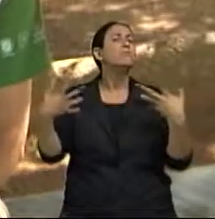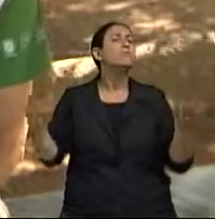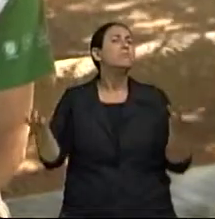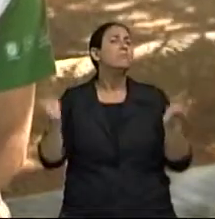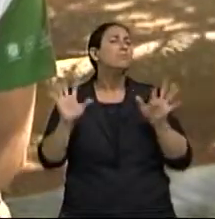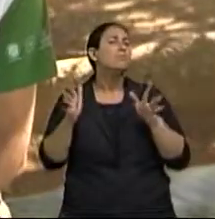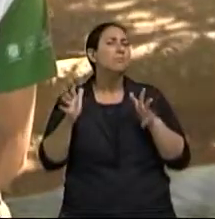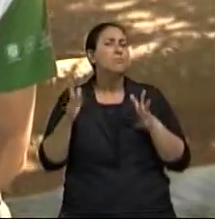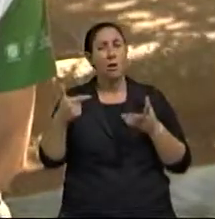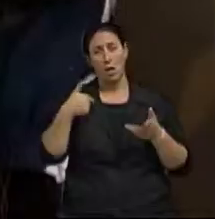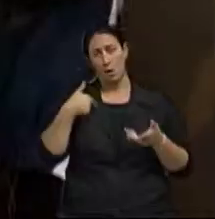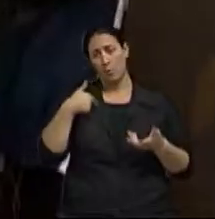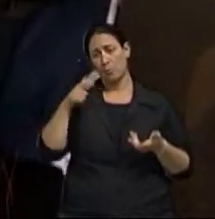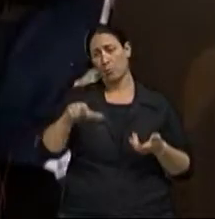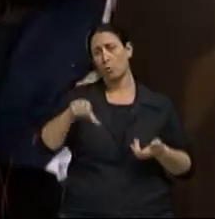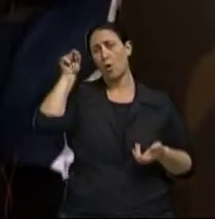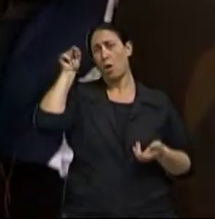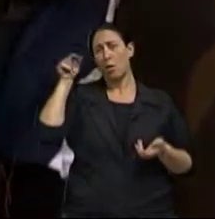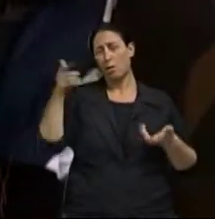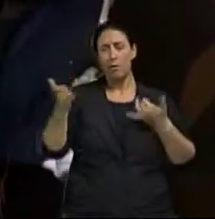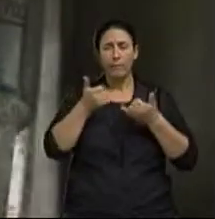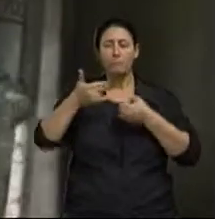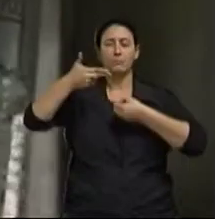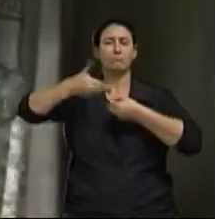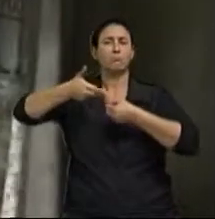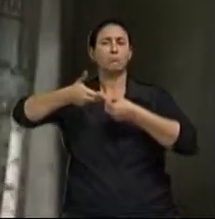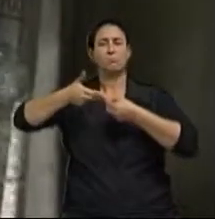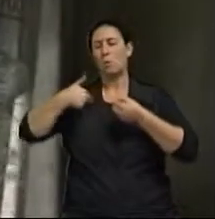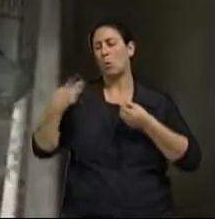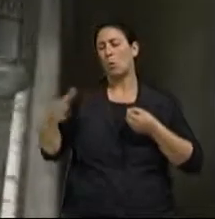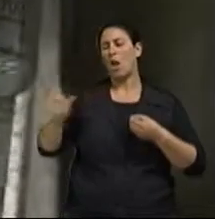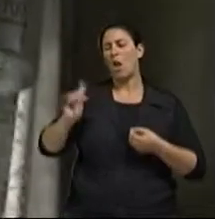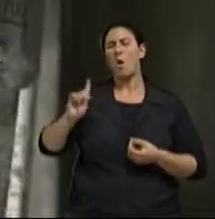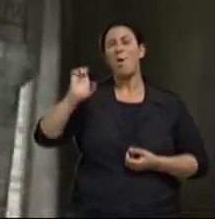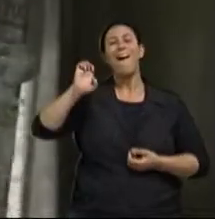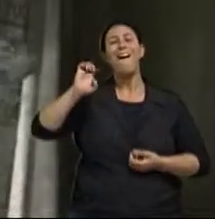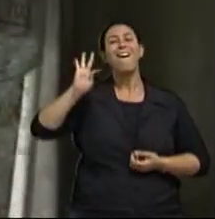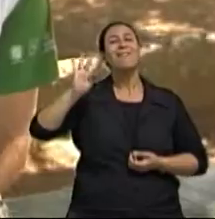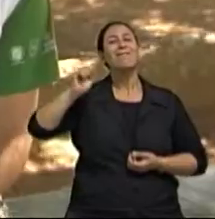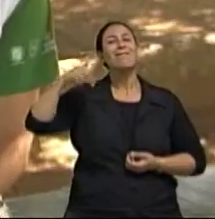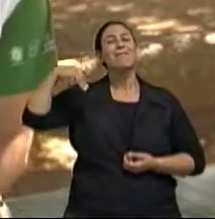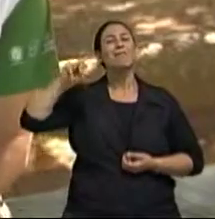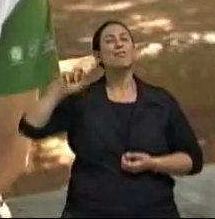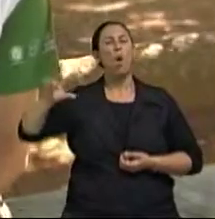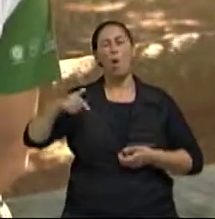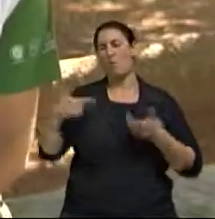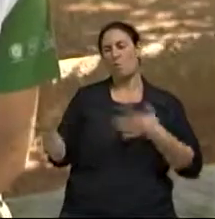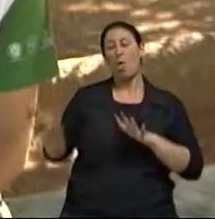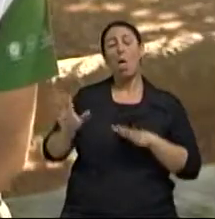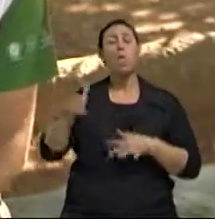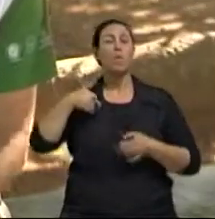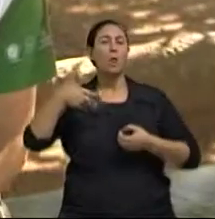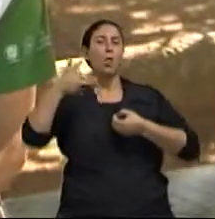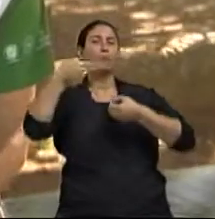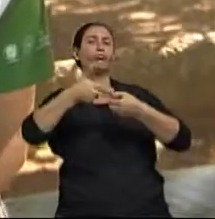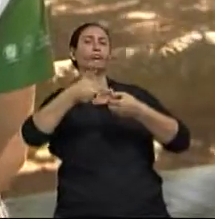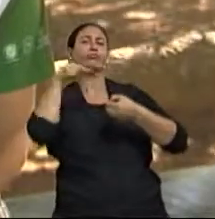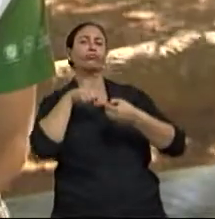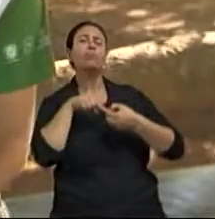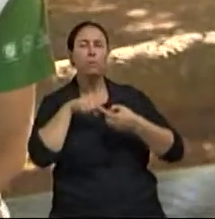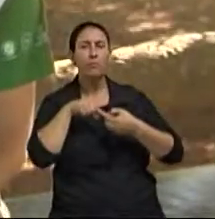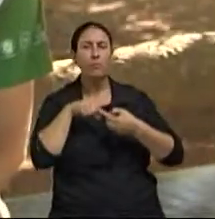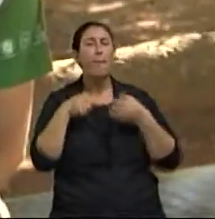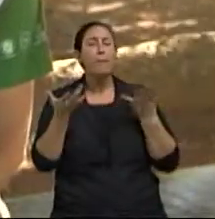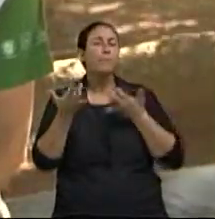por ter optado por utilizar a gasolina ao invés do etanol? Quanto é que eu vou estar pagando uma fruta